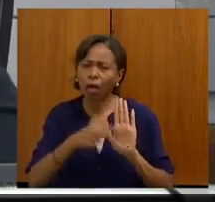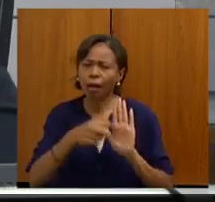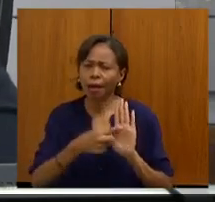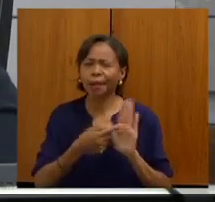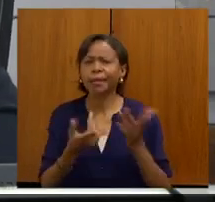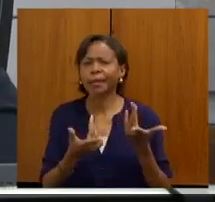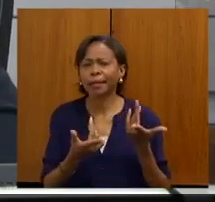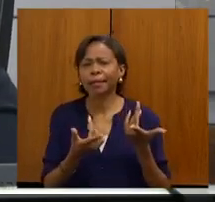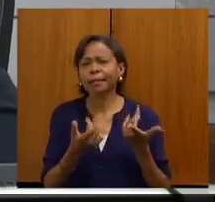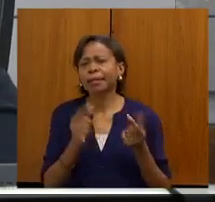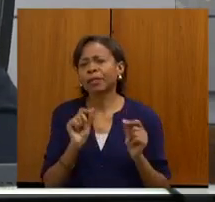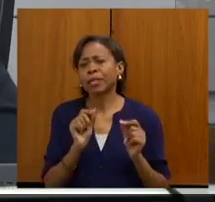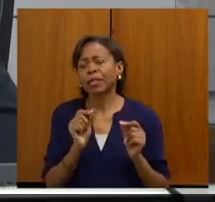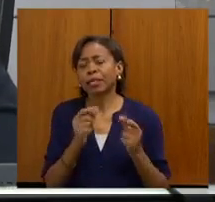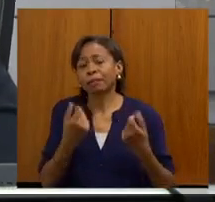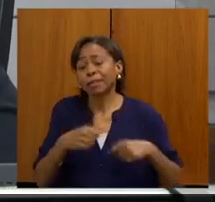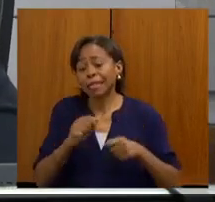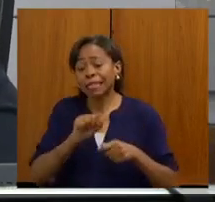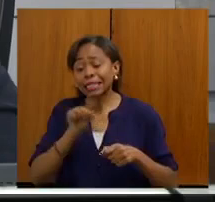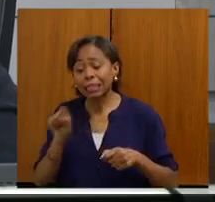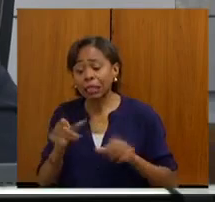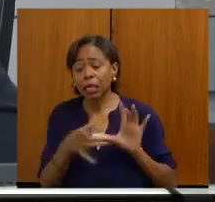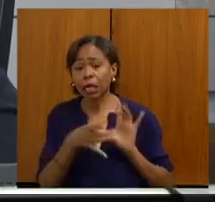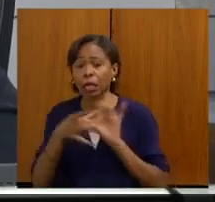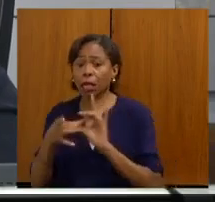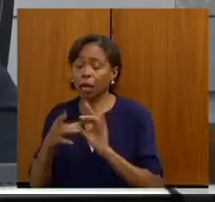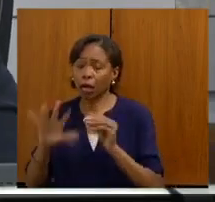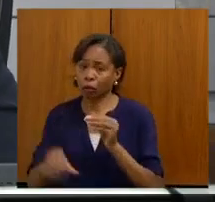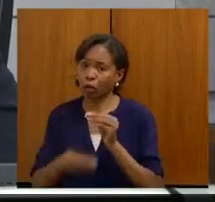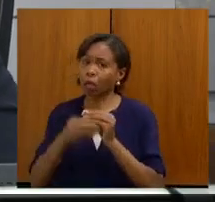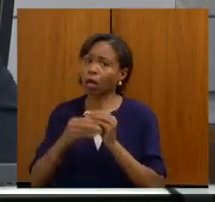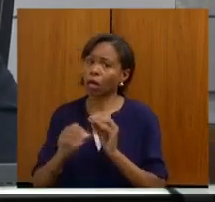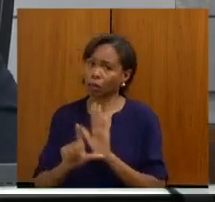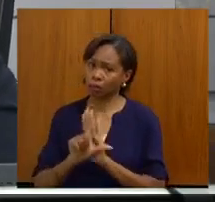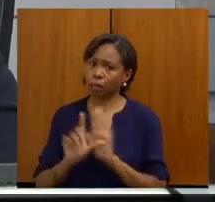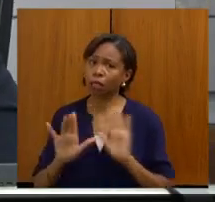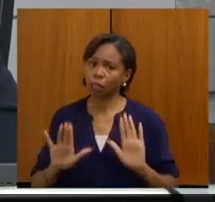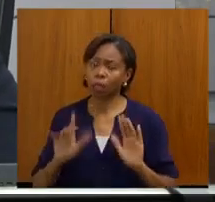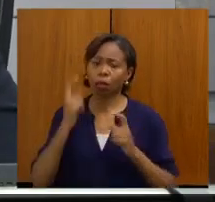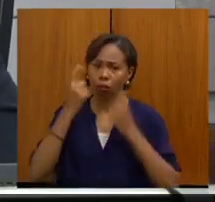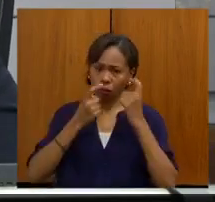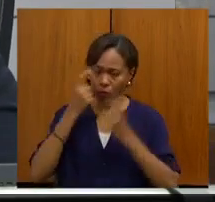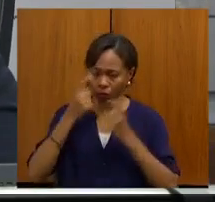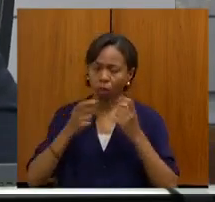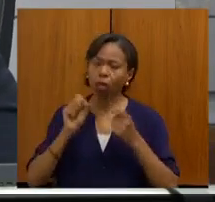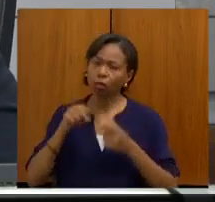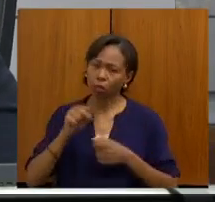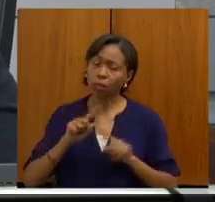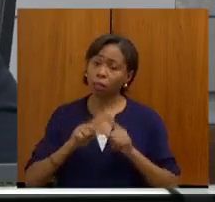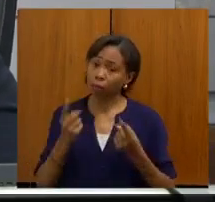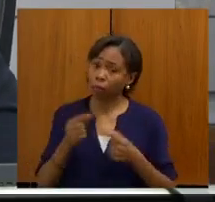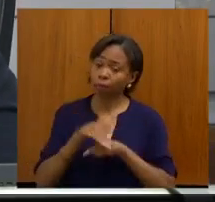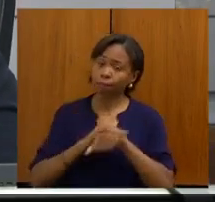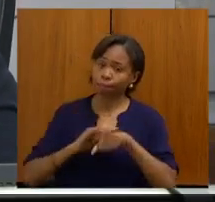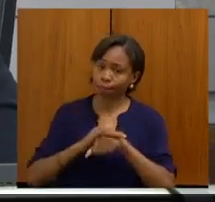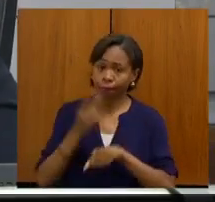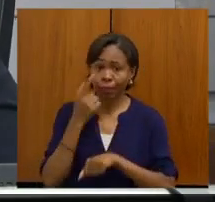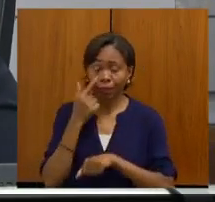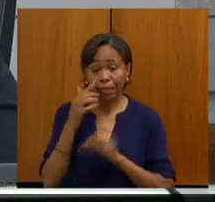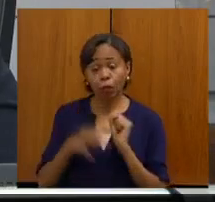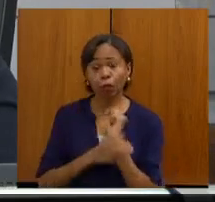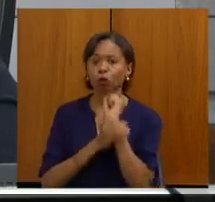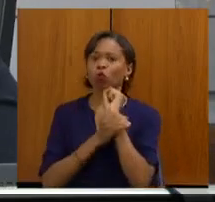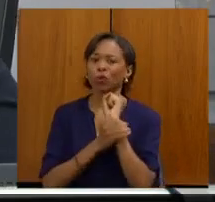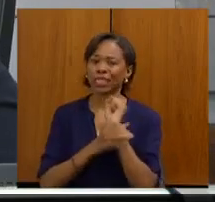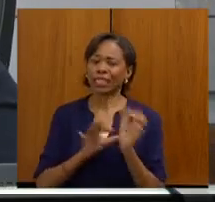capacidade de execução da emenda. A nossa preocupação sempre é essa. Mas a gente vai discutir, vai ampliar essa discussão, para que seja seguro